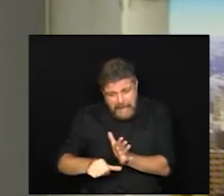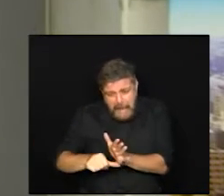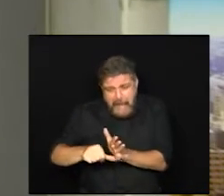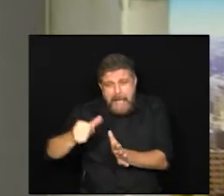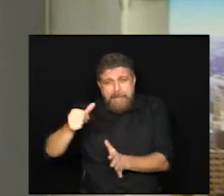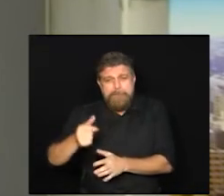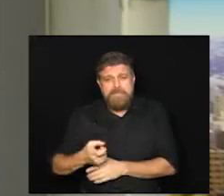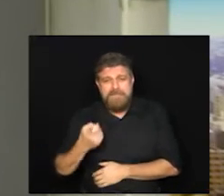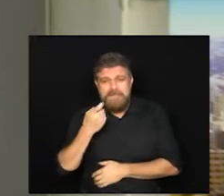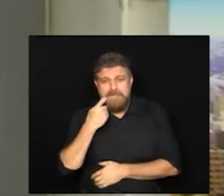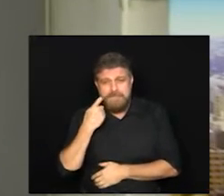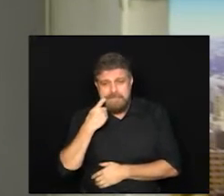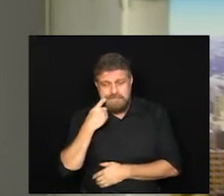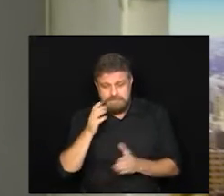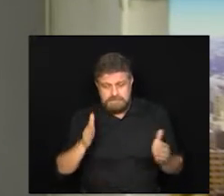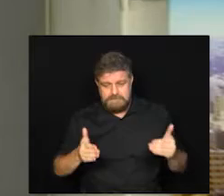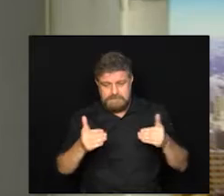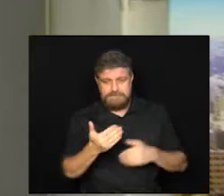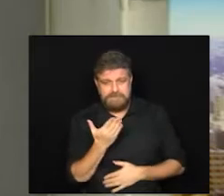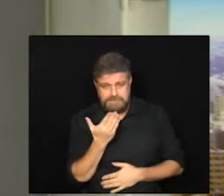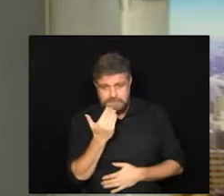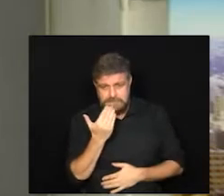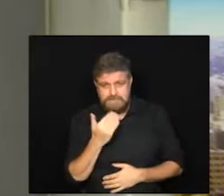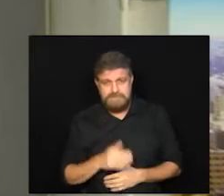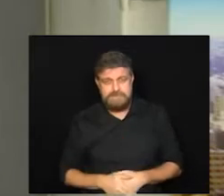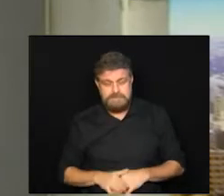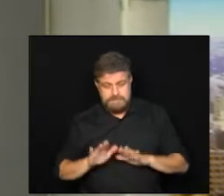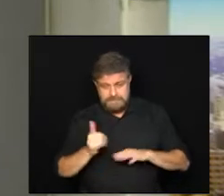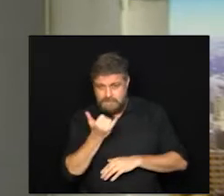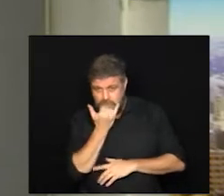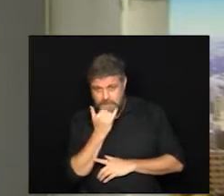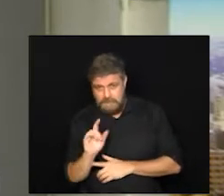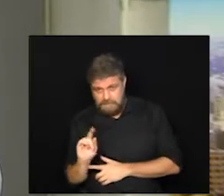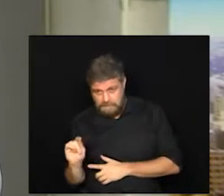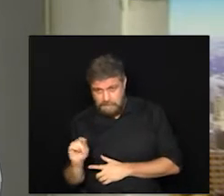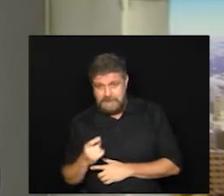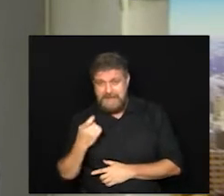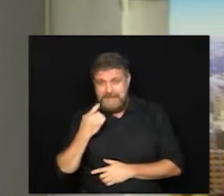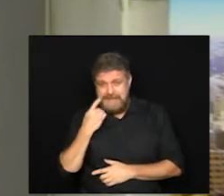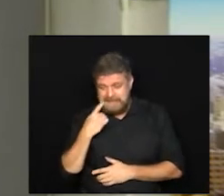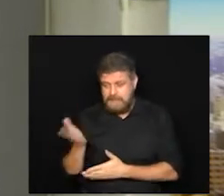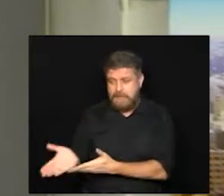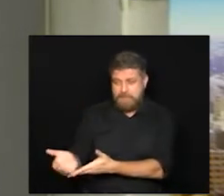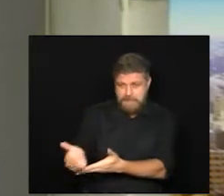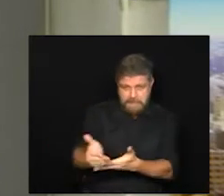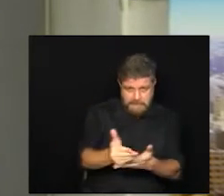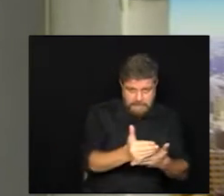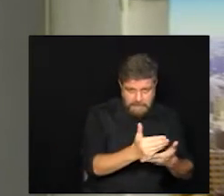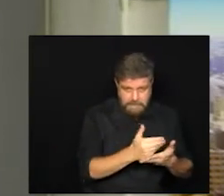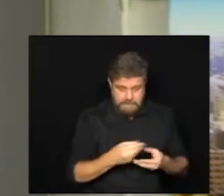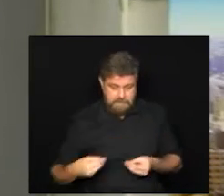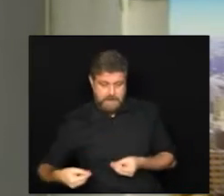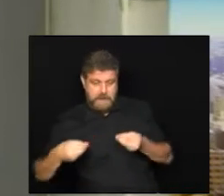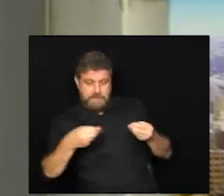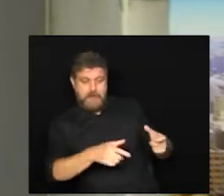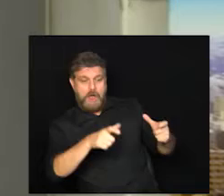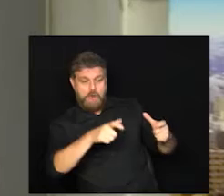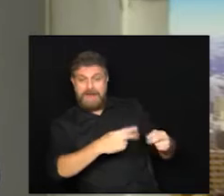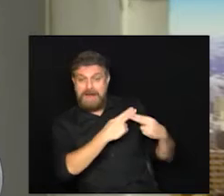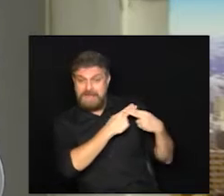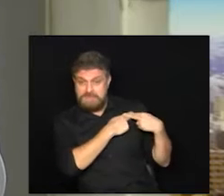doação a entrega já nessa sexta nós vamos fazer a arrecadação e encaminhar para o banco de alimentos